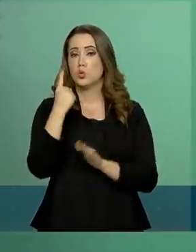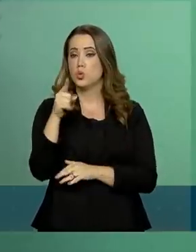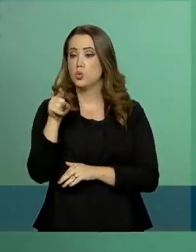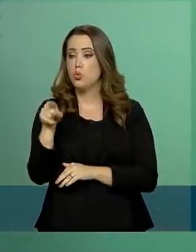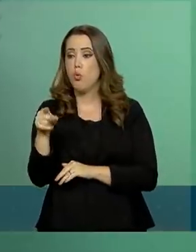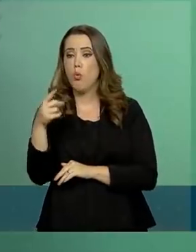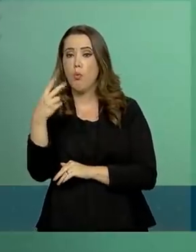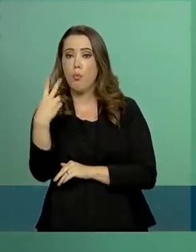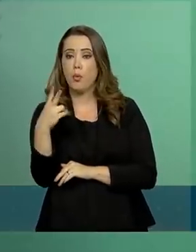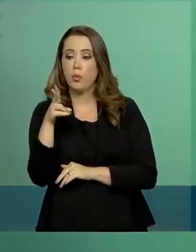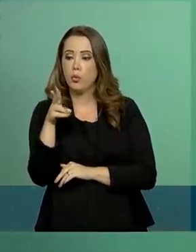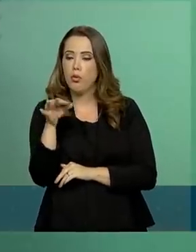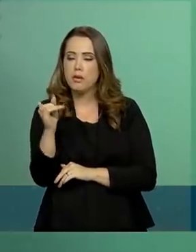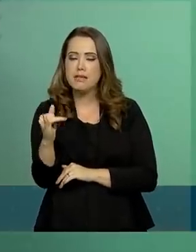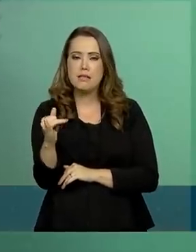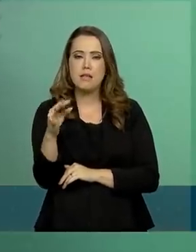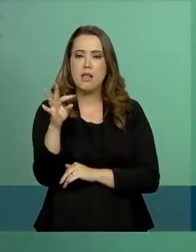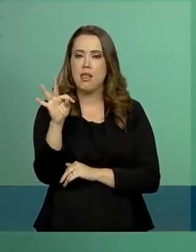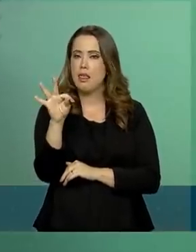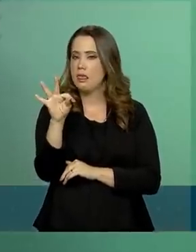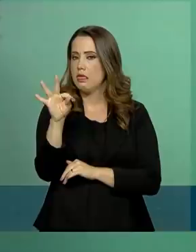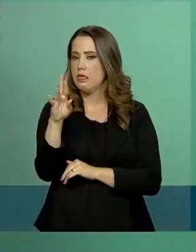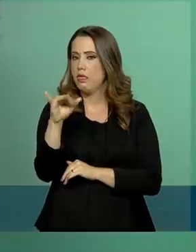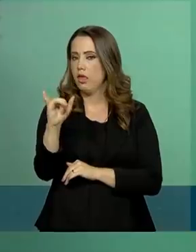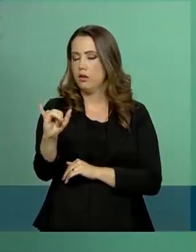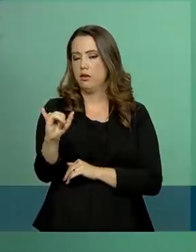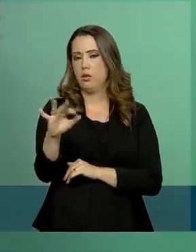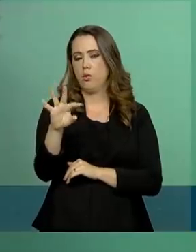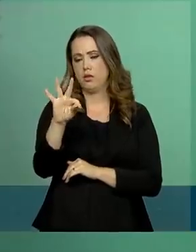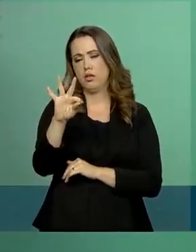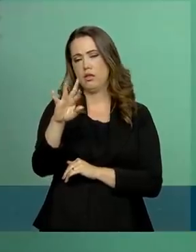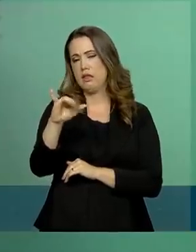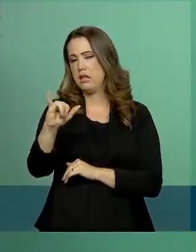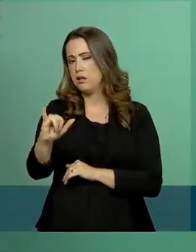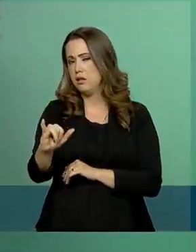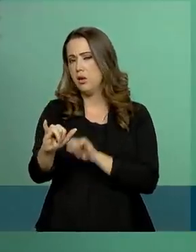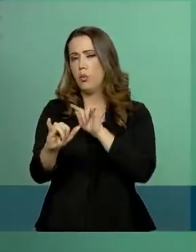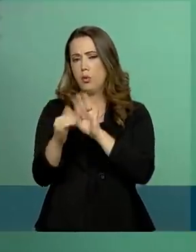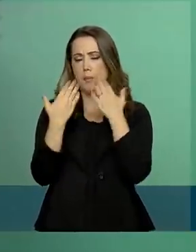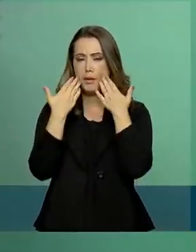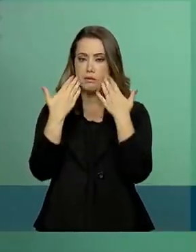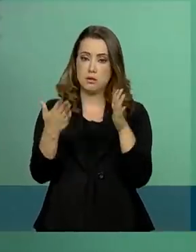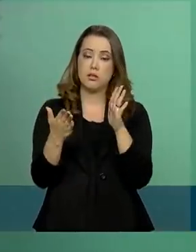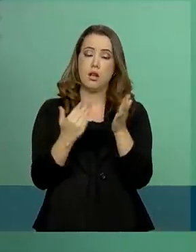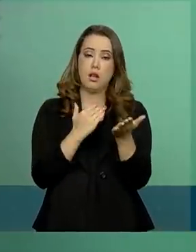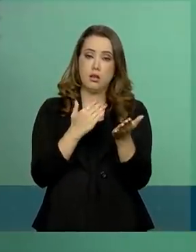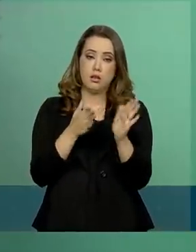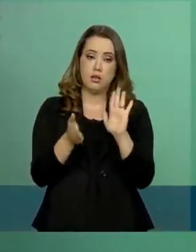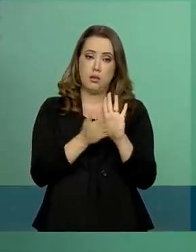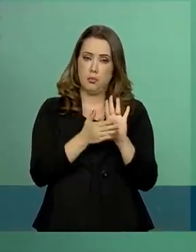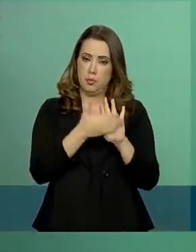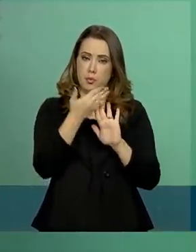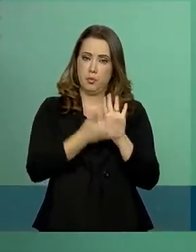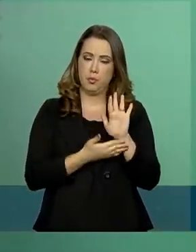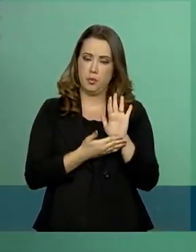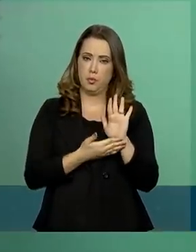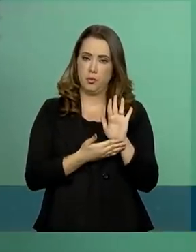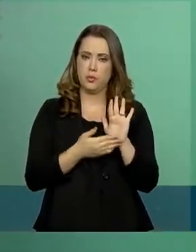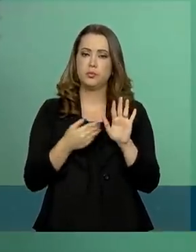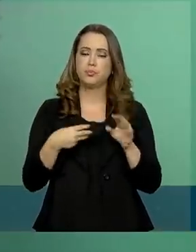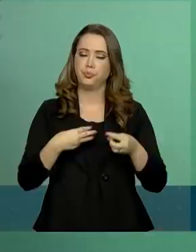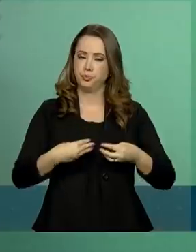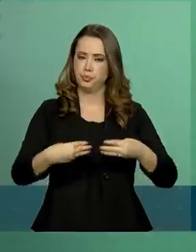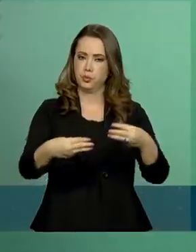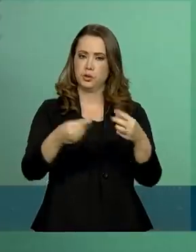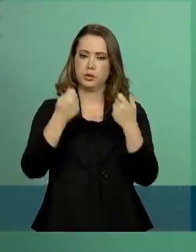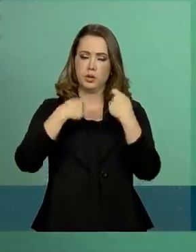,2 trilhão, ou trilhões, apresentadas na proposta original pelo Ministério da Economia. Um apoio